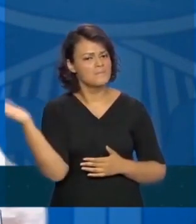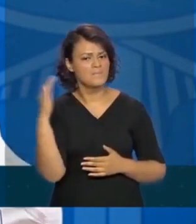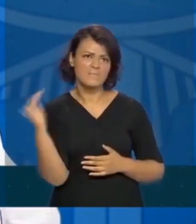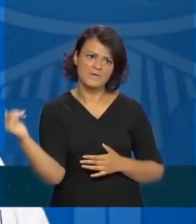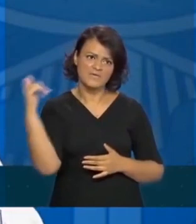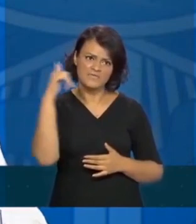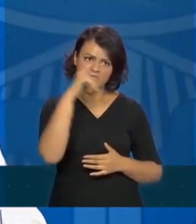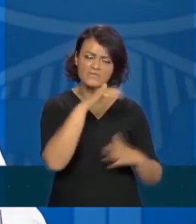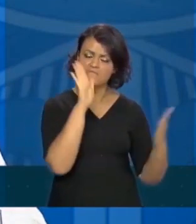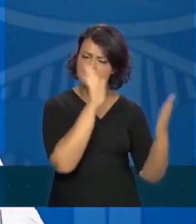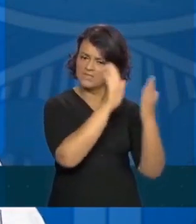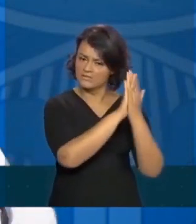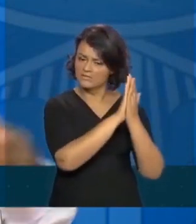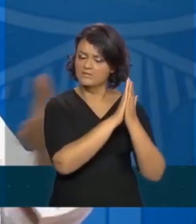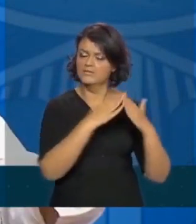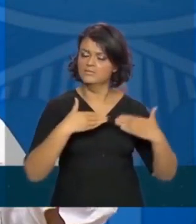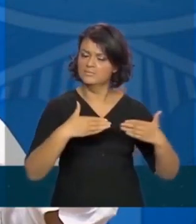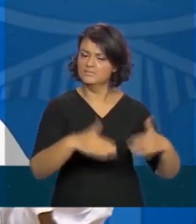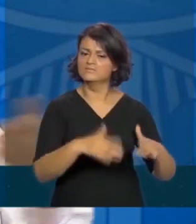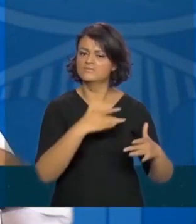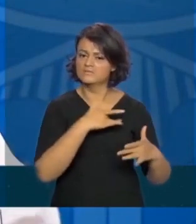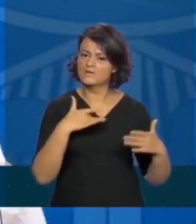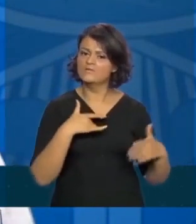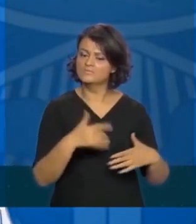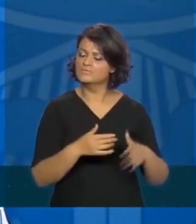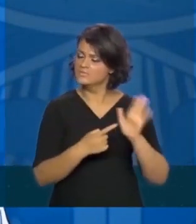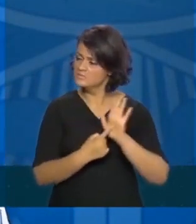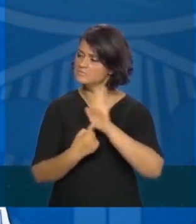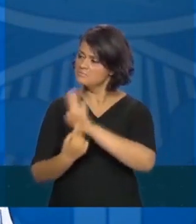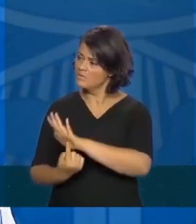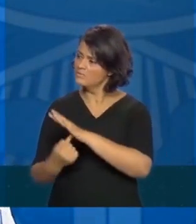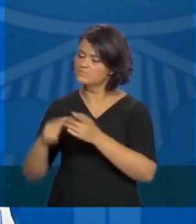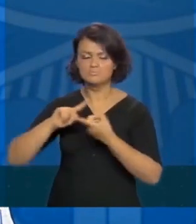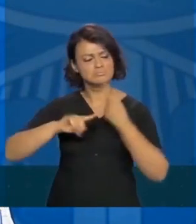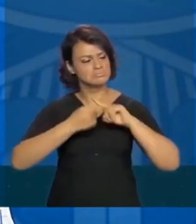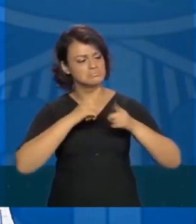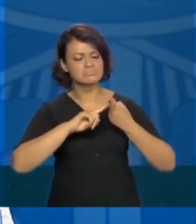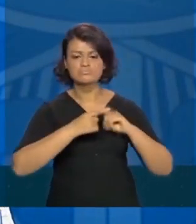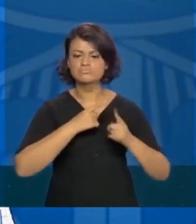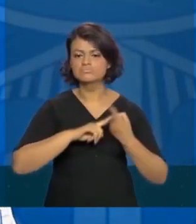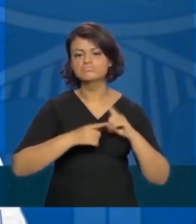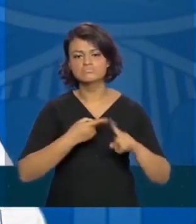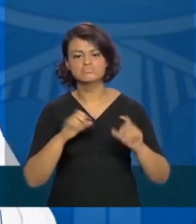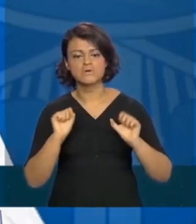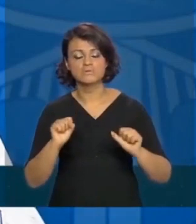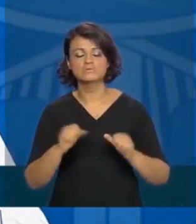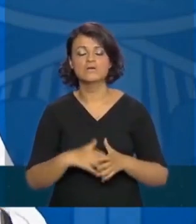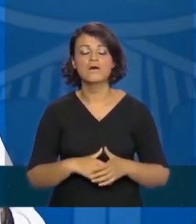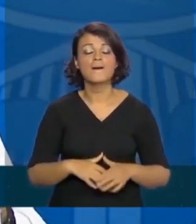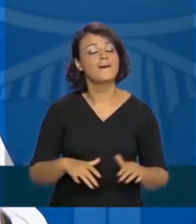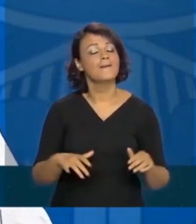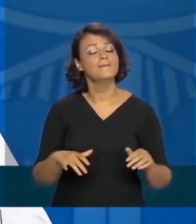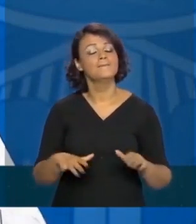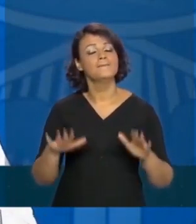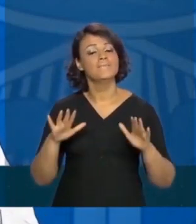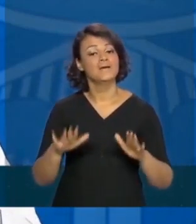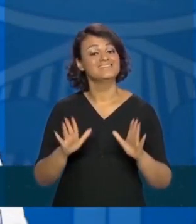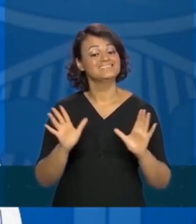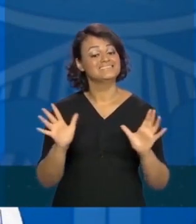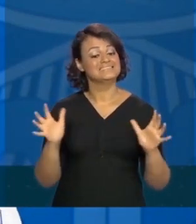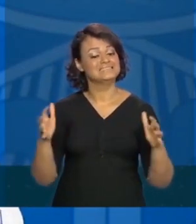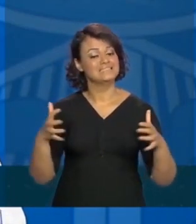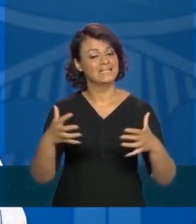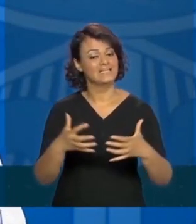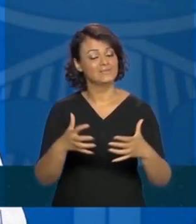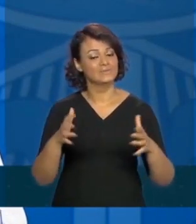um avião vem aqui no Ministério da Saúde a gente abre os números discute com a equipe mas vamos fazer isso dentro